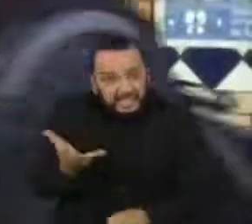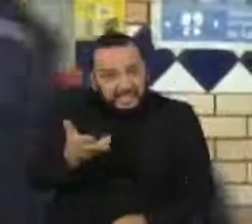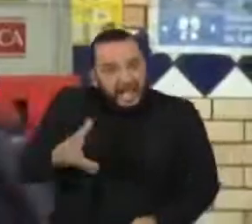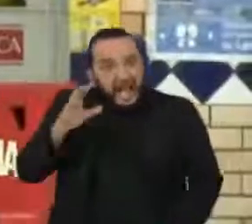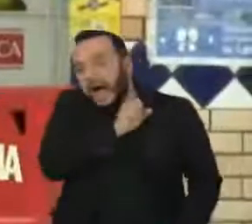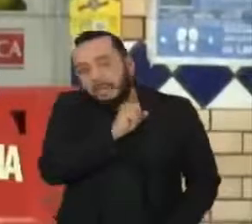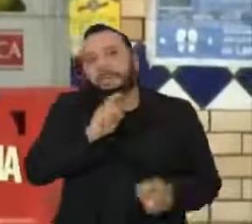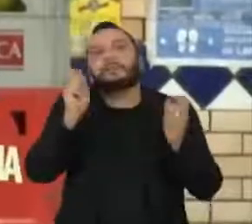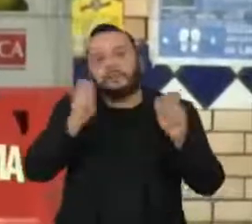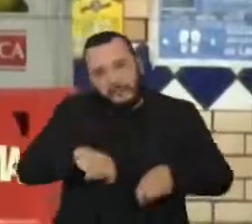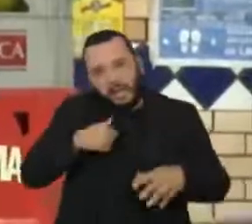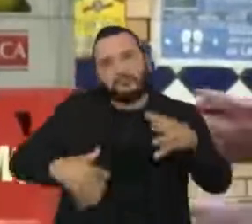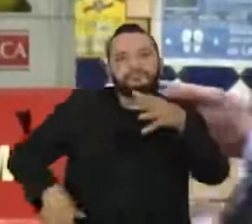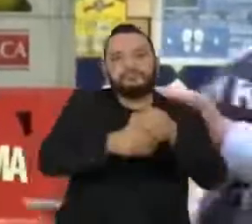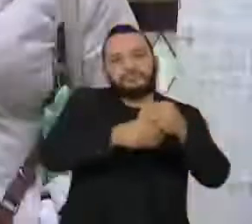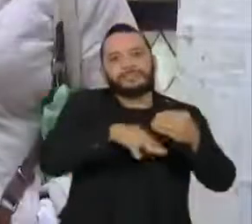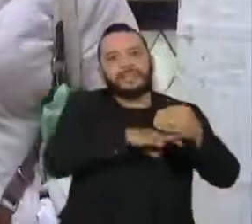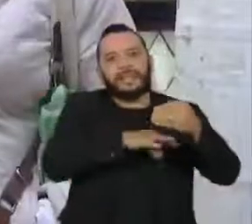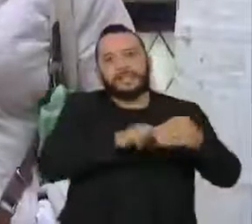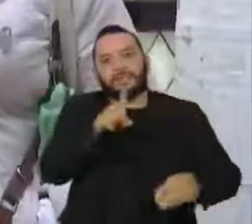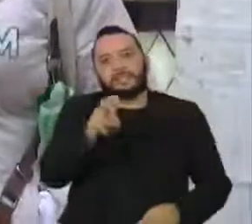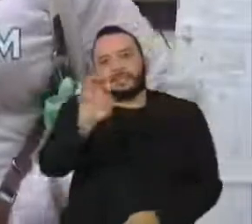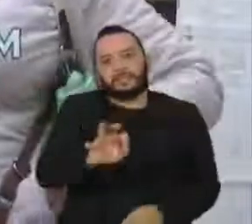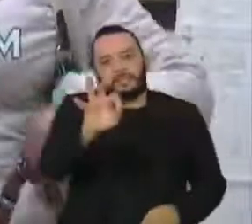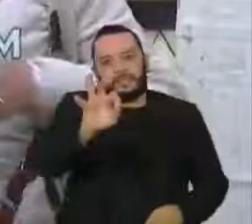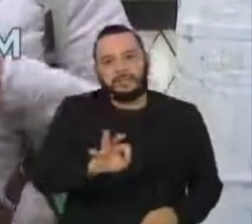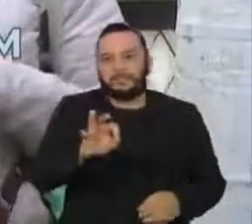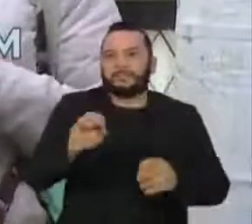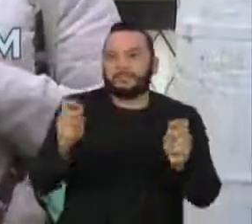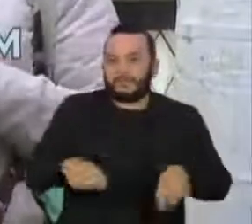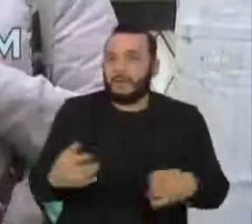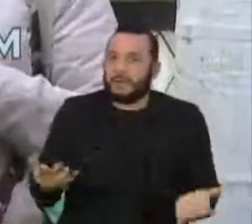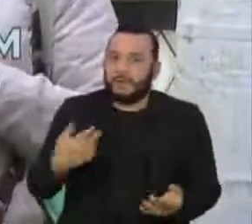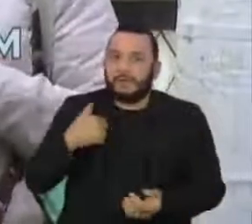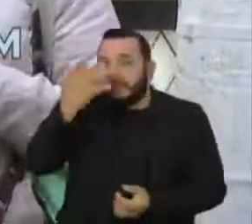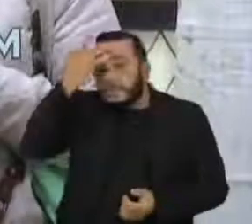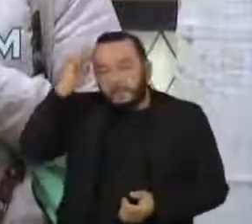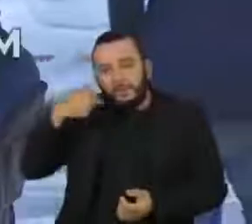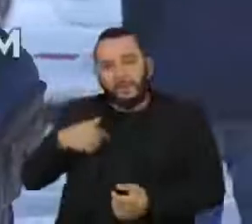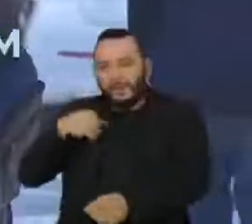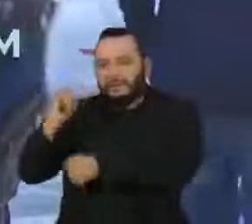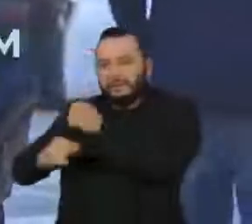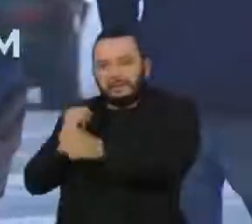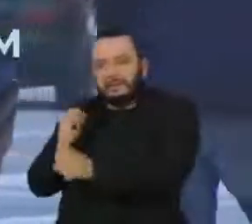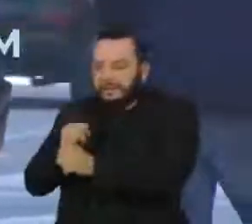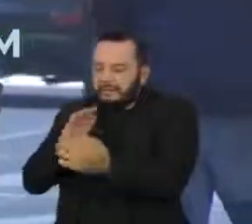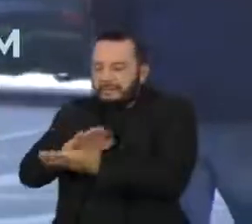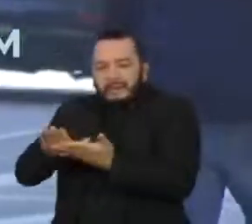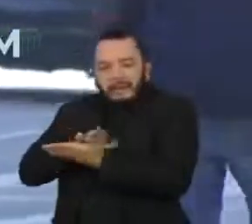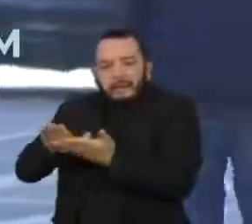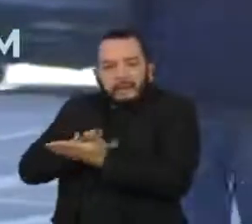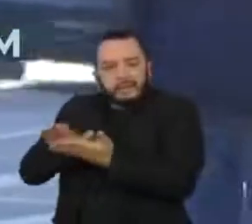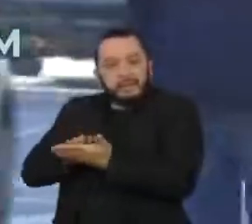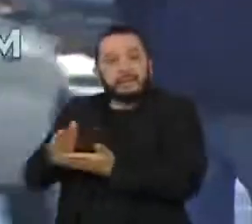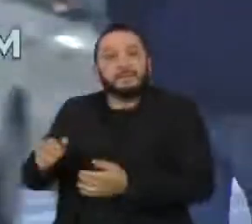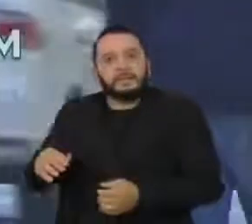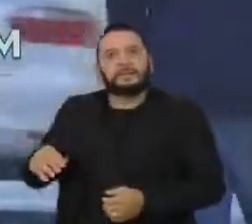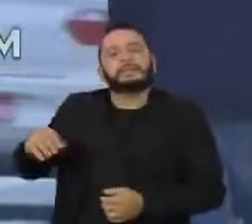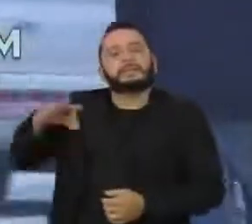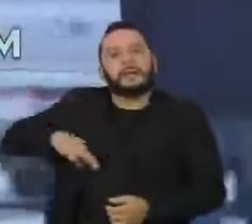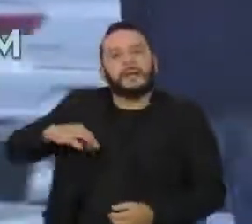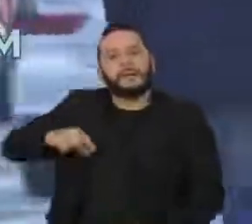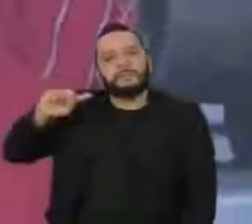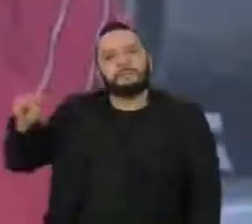um incremento de 15% na renda. O público com pouca ou nenhuma conexão costuma ganhar, em média, cerca de R$